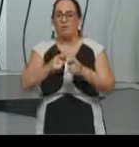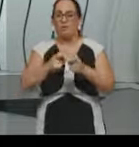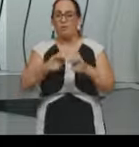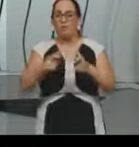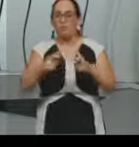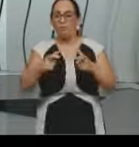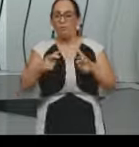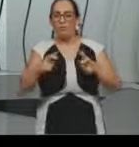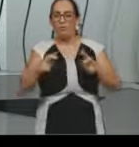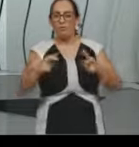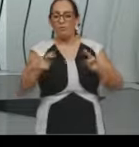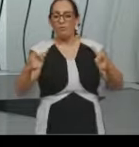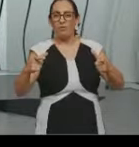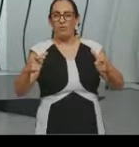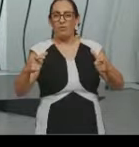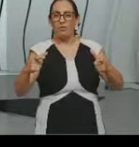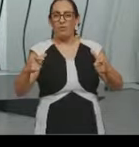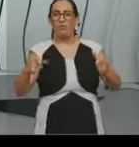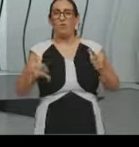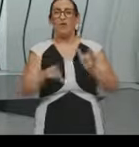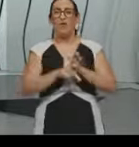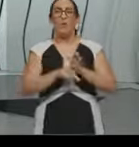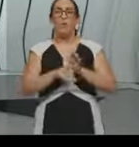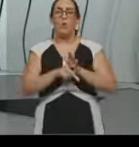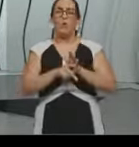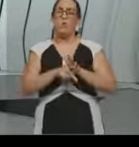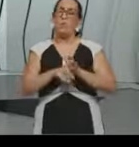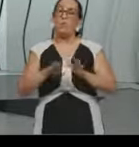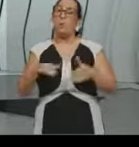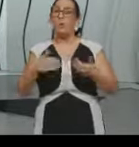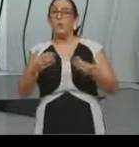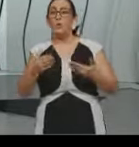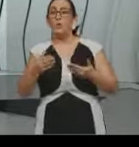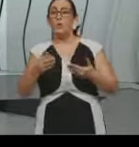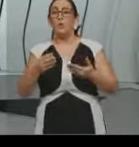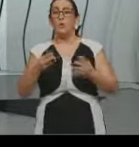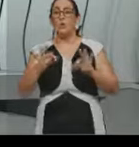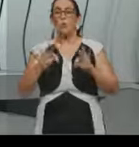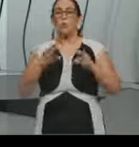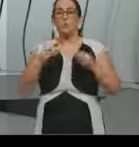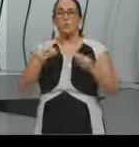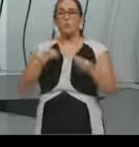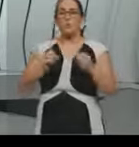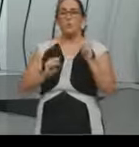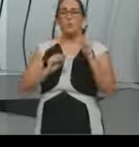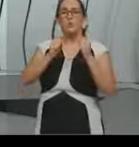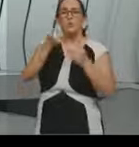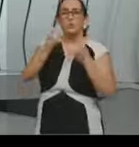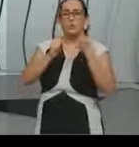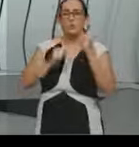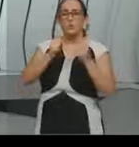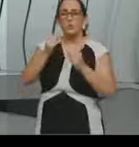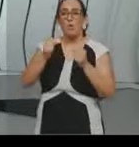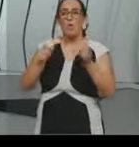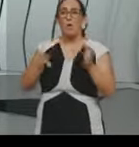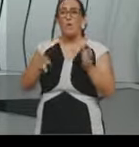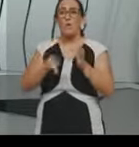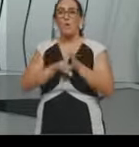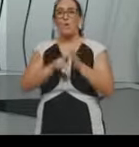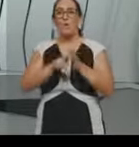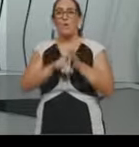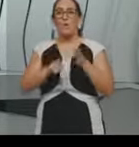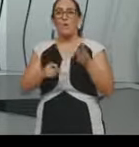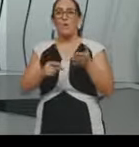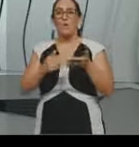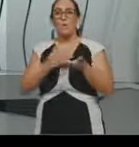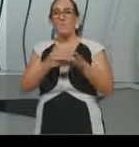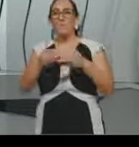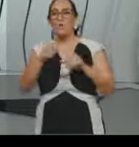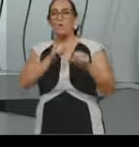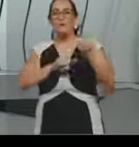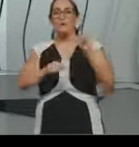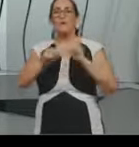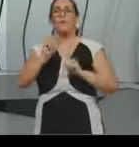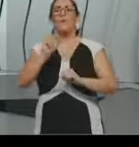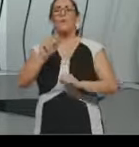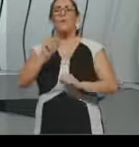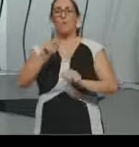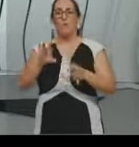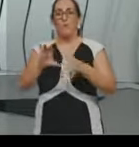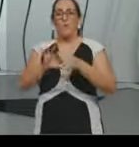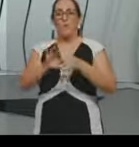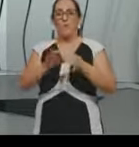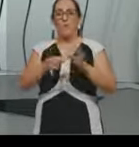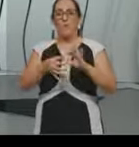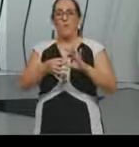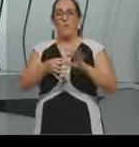mais, a gente vai vendo que essas organizações já vão se transformar em uniões operárias, e aí a gente tem aí um desenvolvimento maior, né,